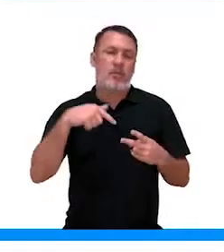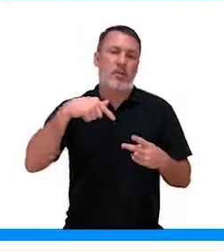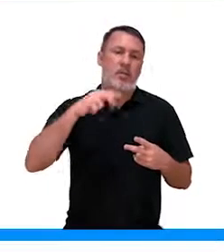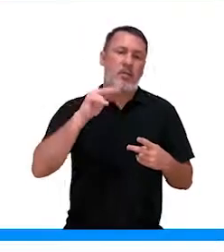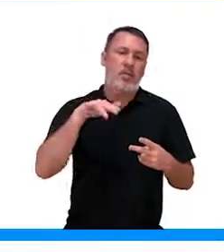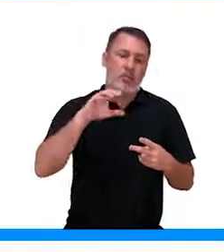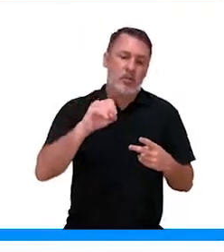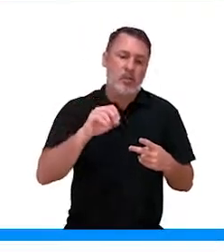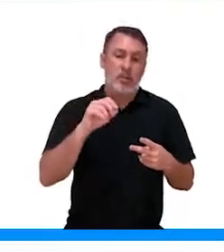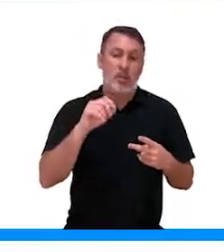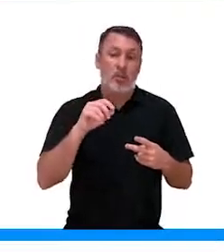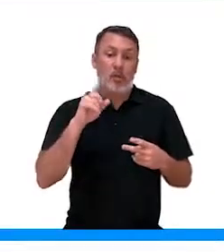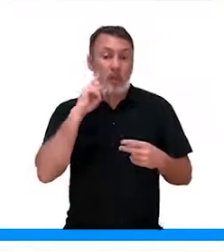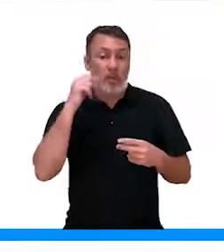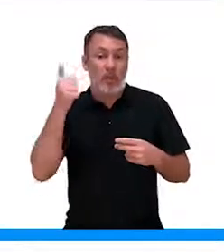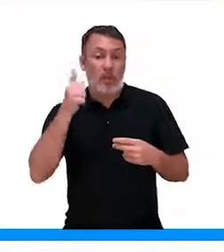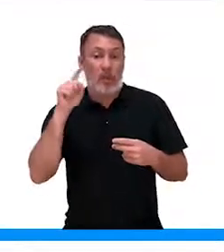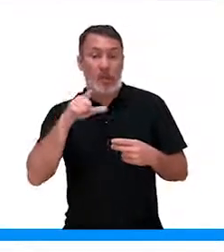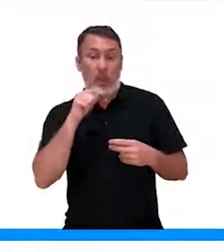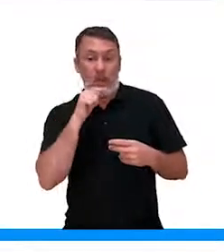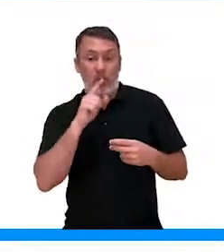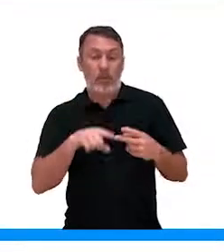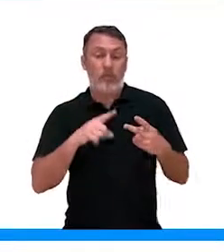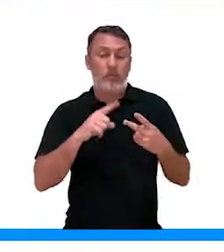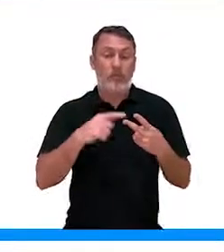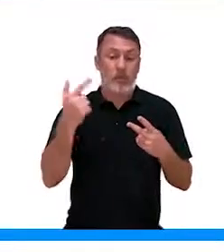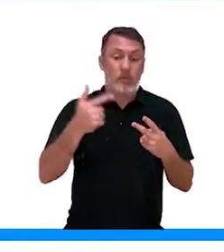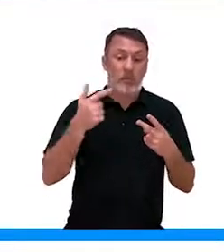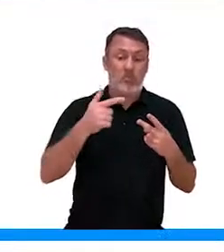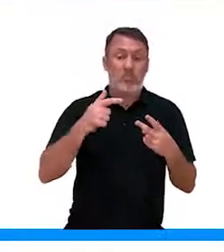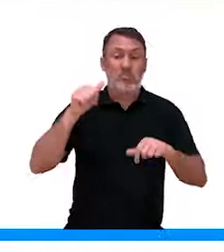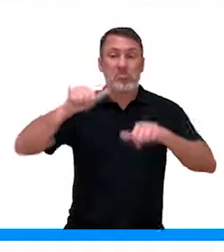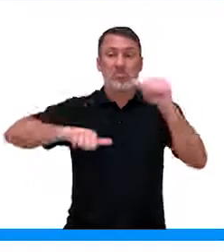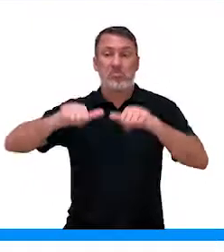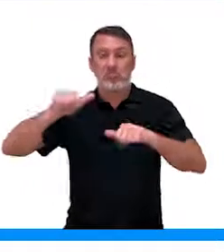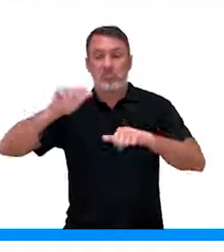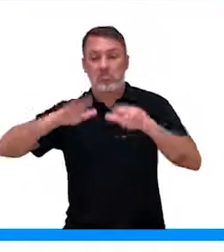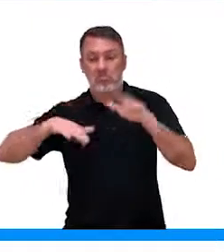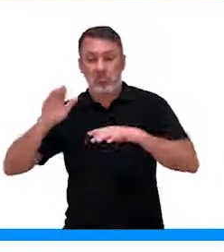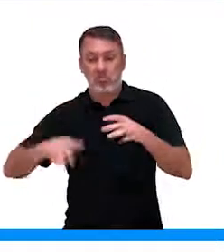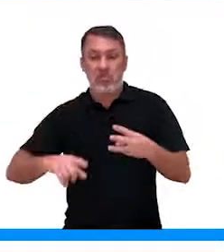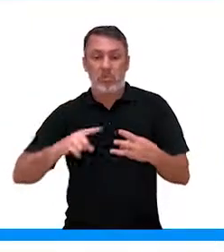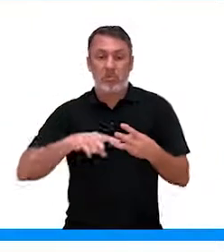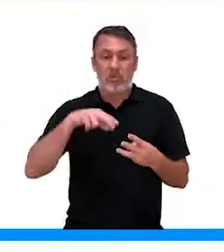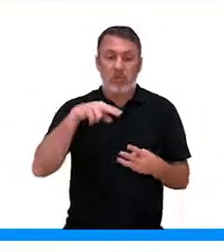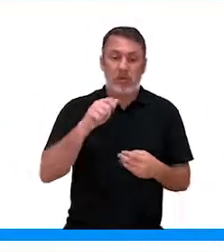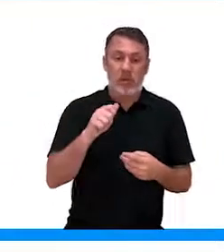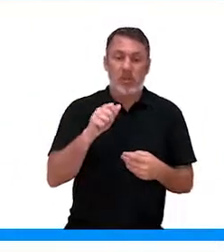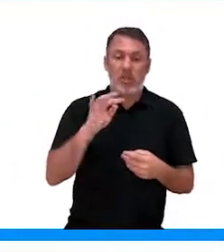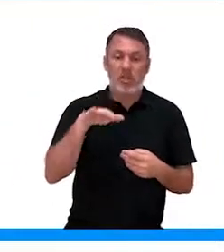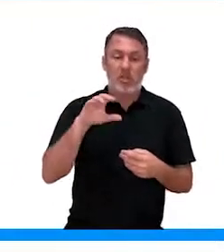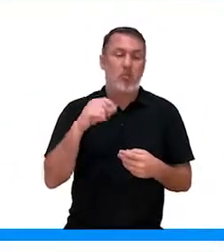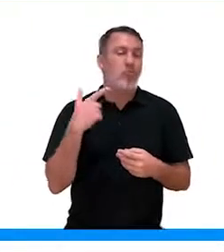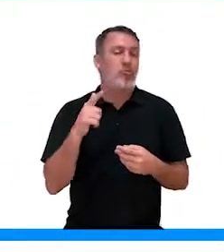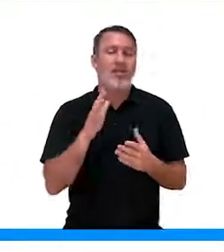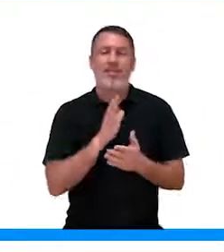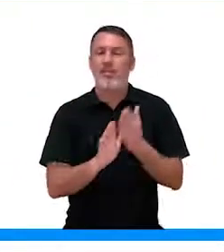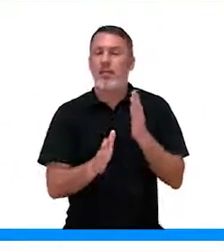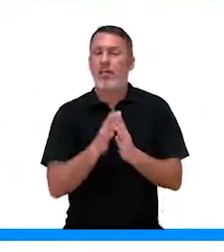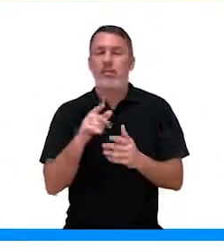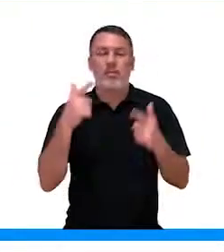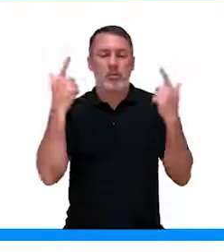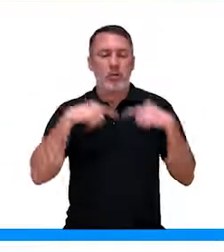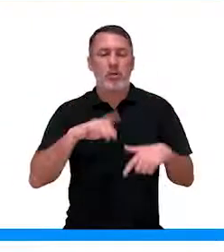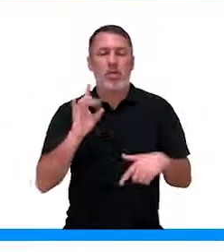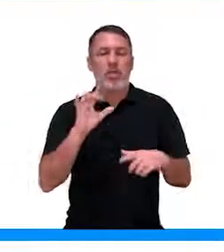tem o quimiotropismo, que é orientado por determinadas substâncias, tem os nazismos, que são independentes, não tem nenhum fator que